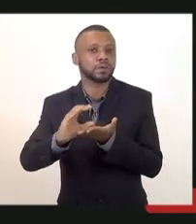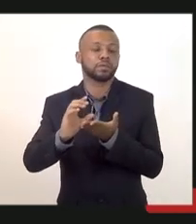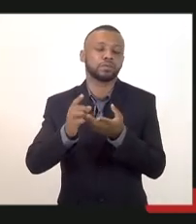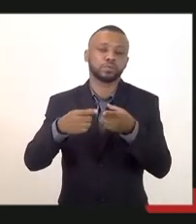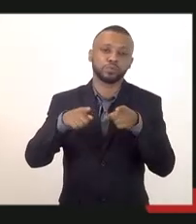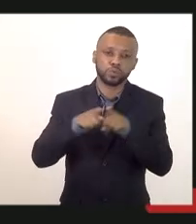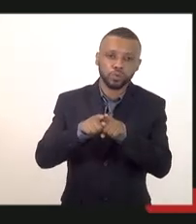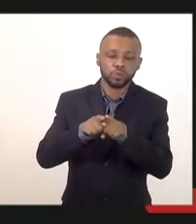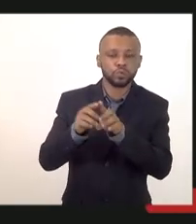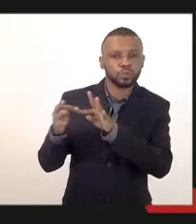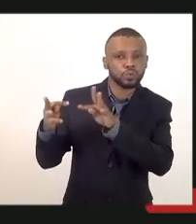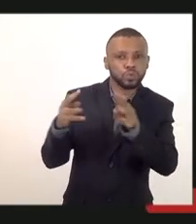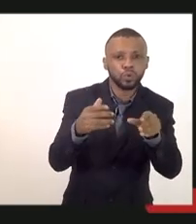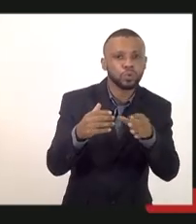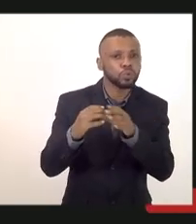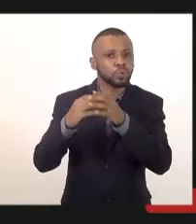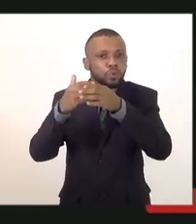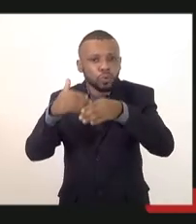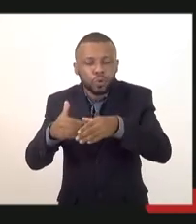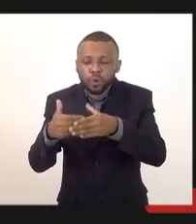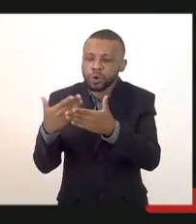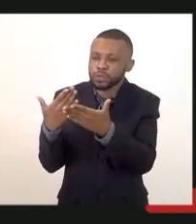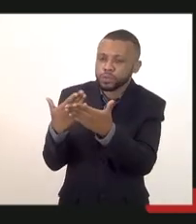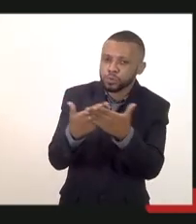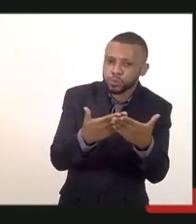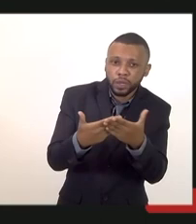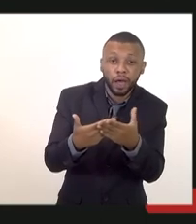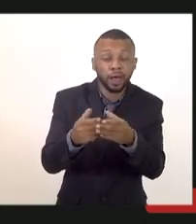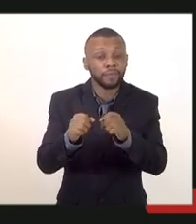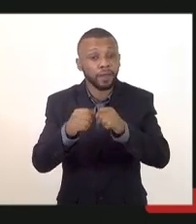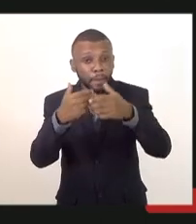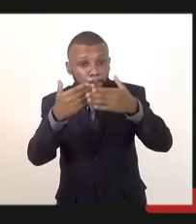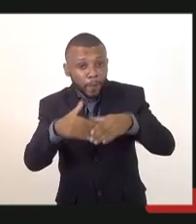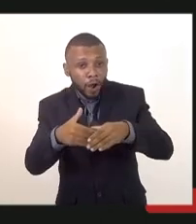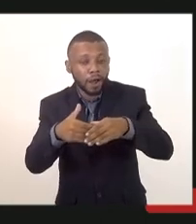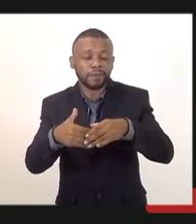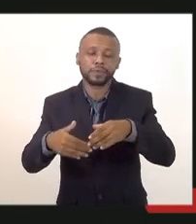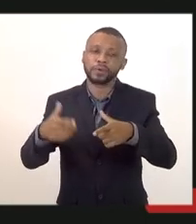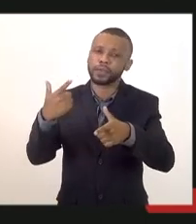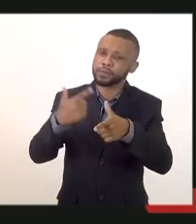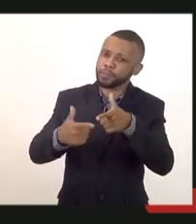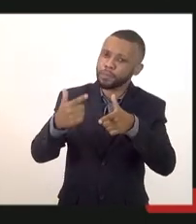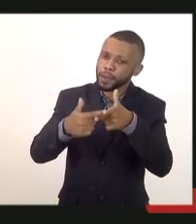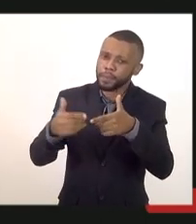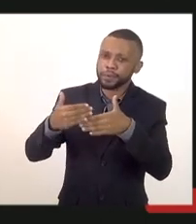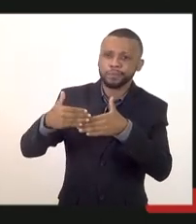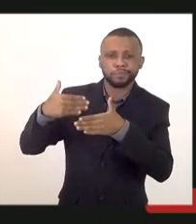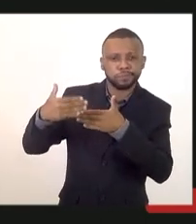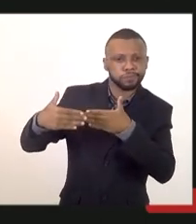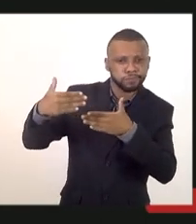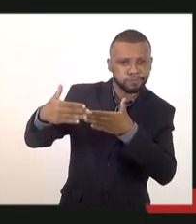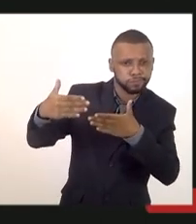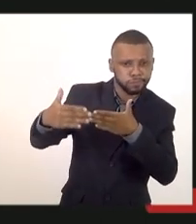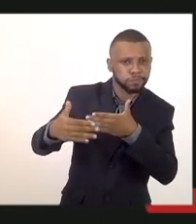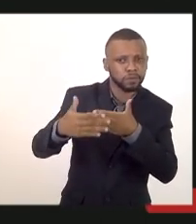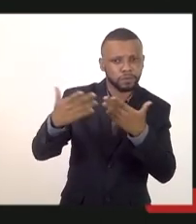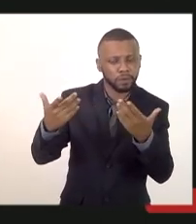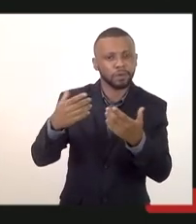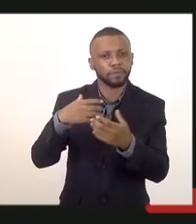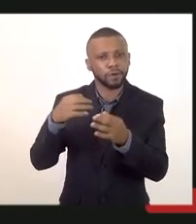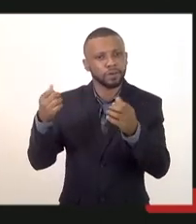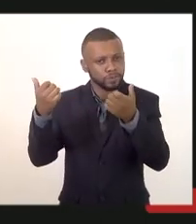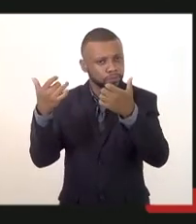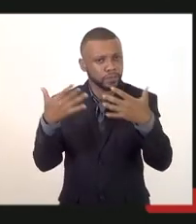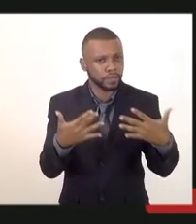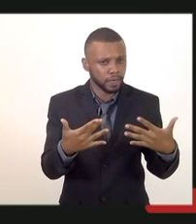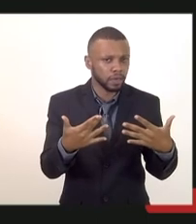concursados aí que fizeram seus concursos com tantos outros problemas que vão aparecer ao longo do tempo que como muito bem foi dito aqui não acaba então nós estamos